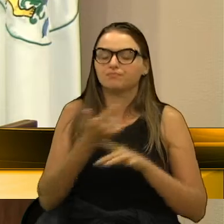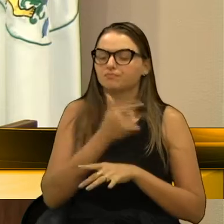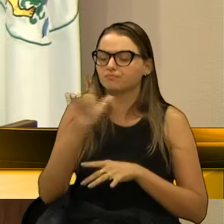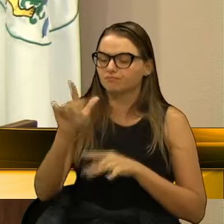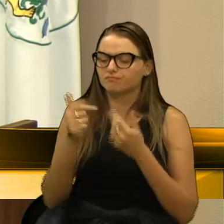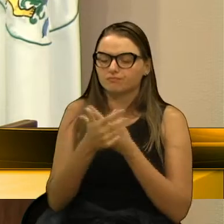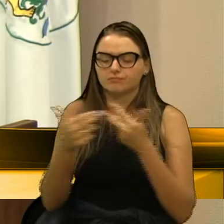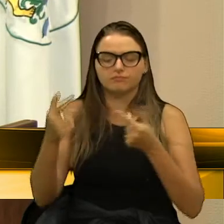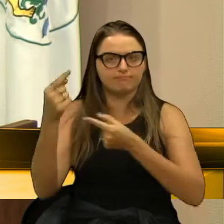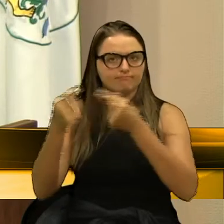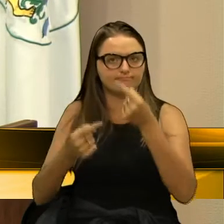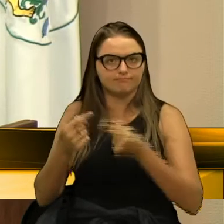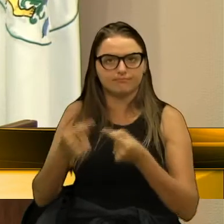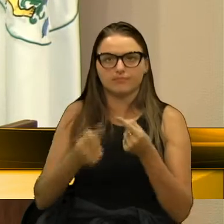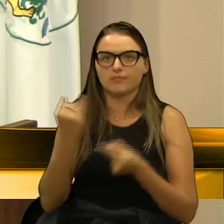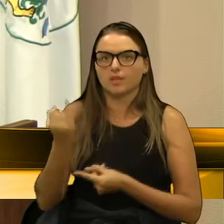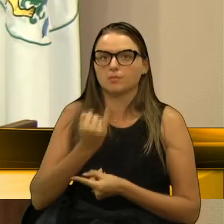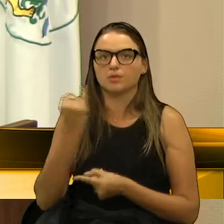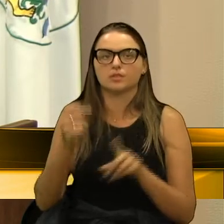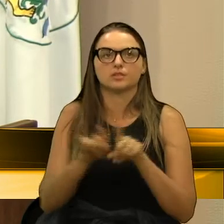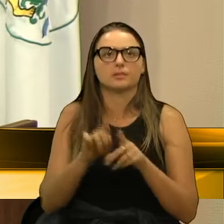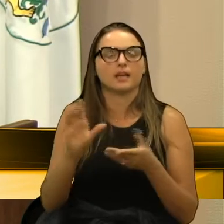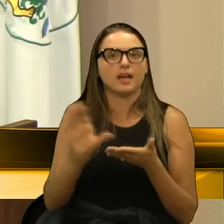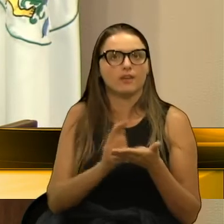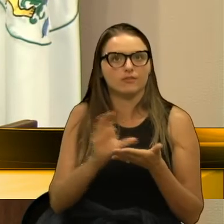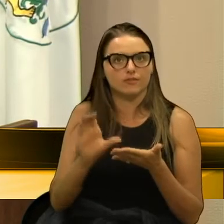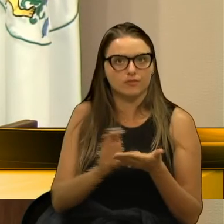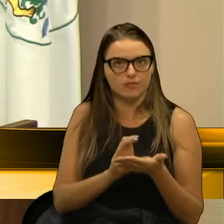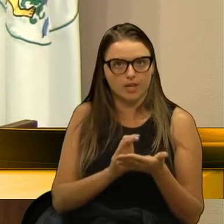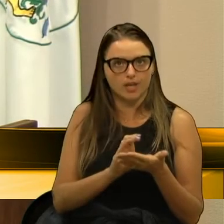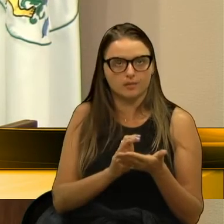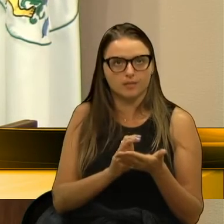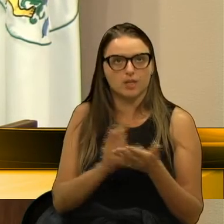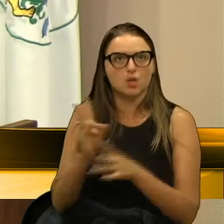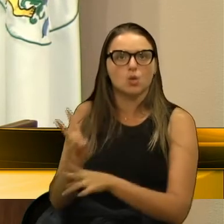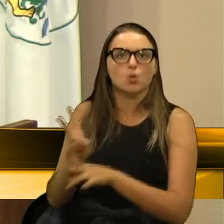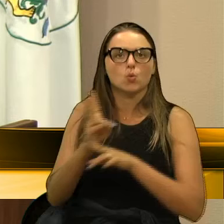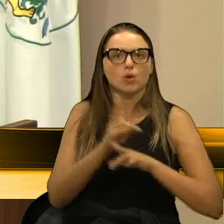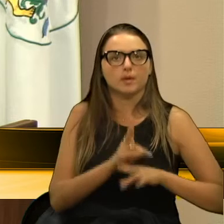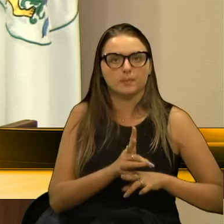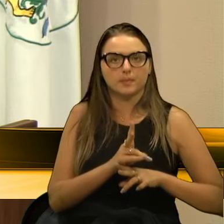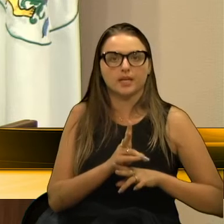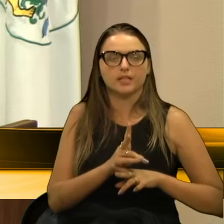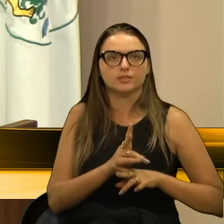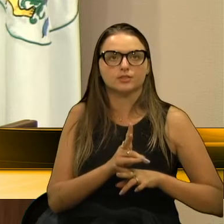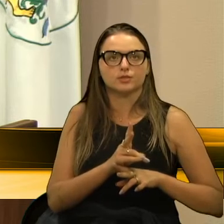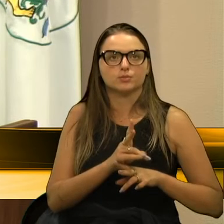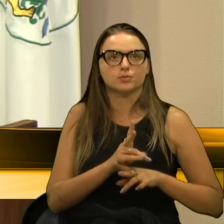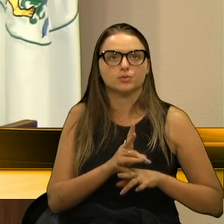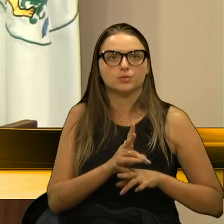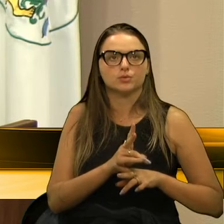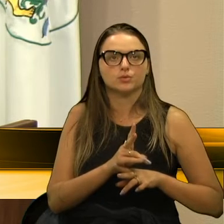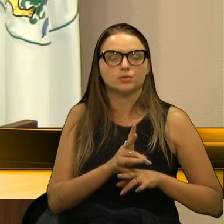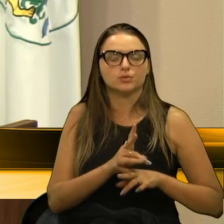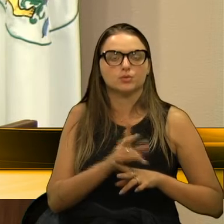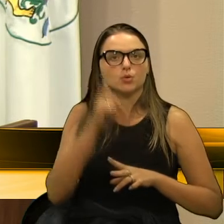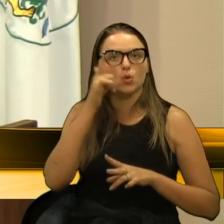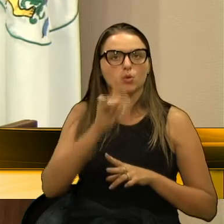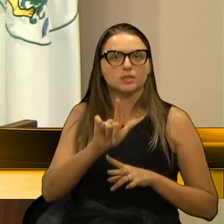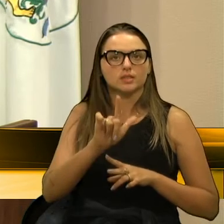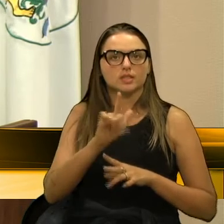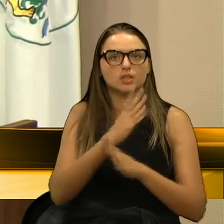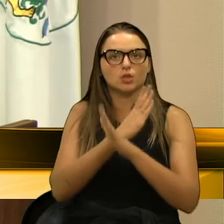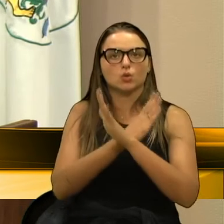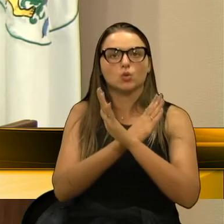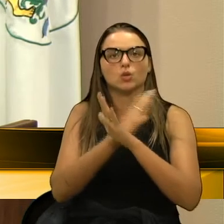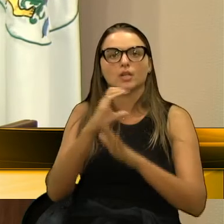muito discutida foi a verba, o financiamento que o governo conseguiu através da Caixa